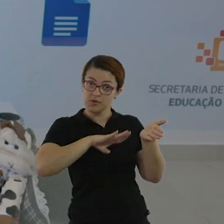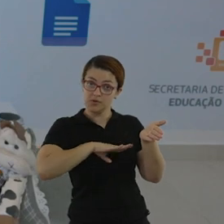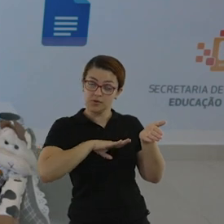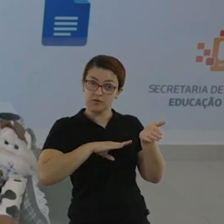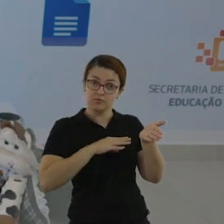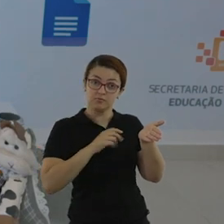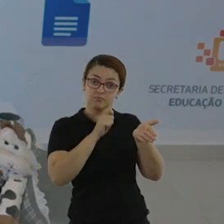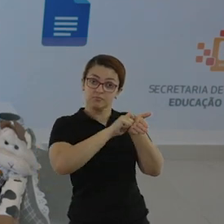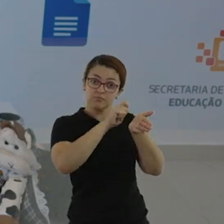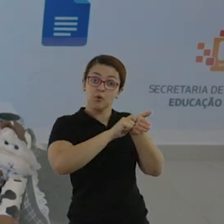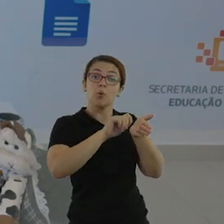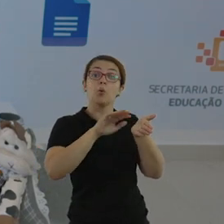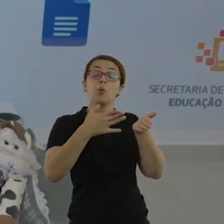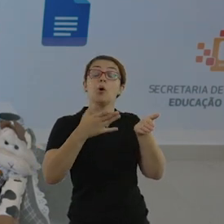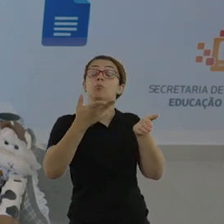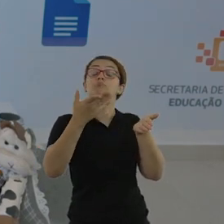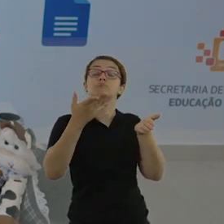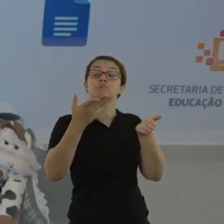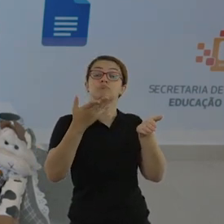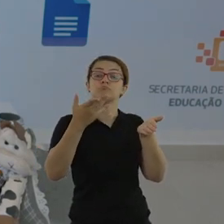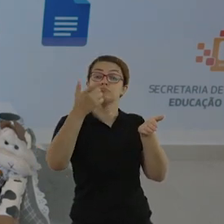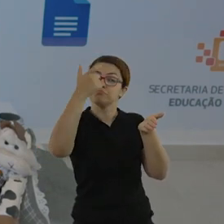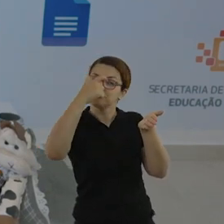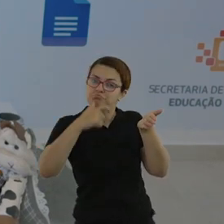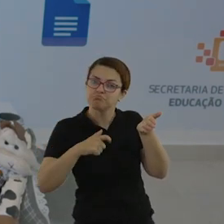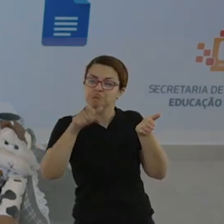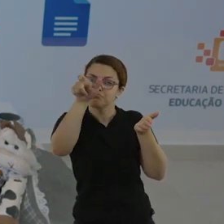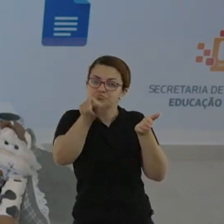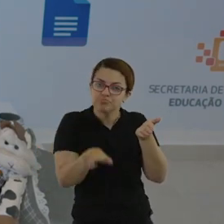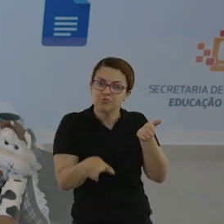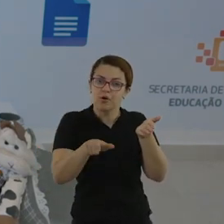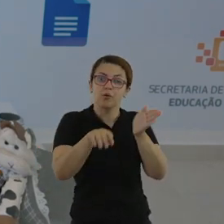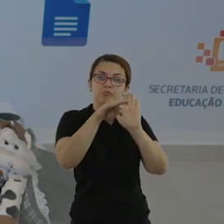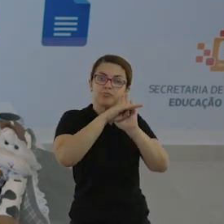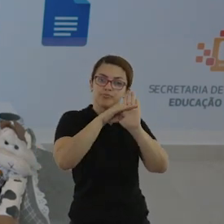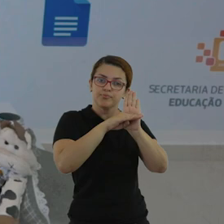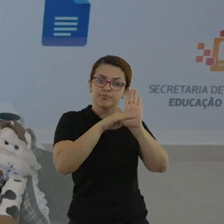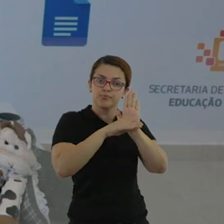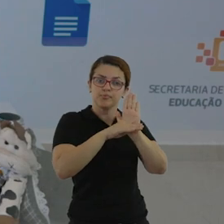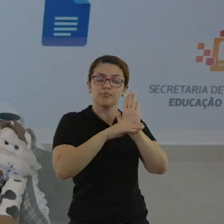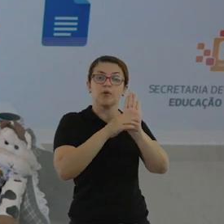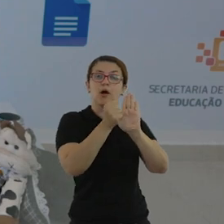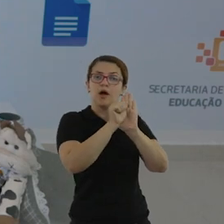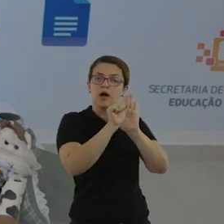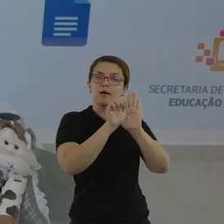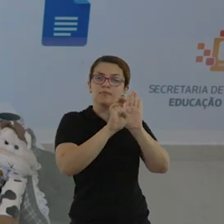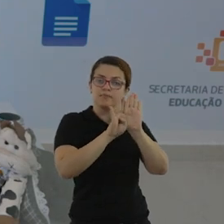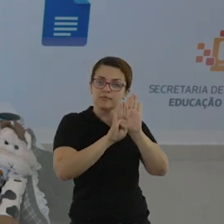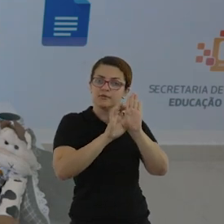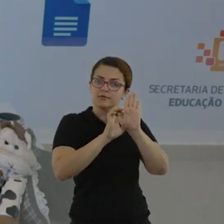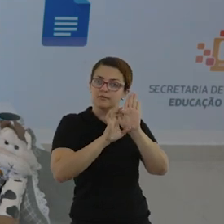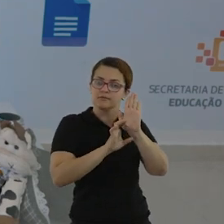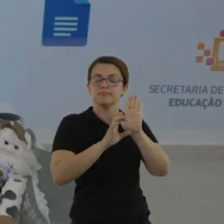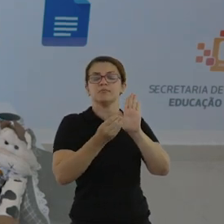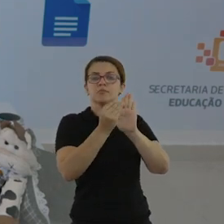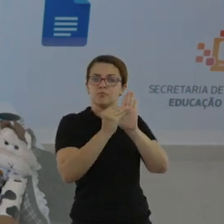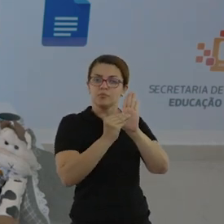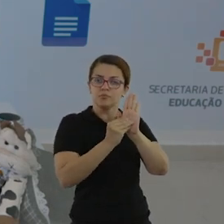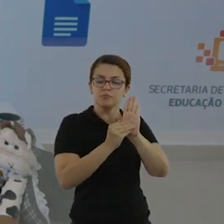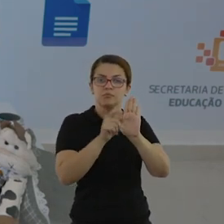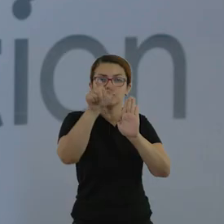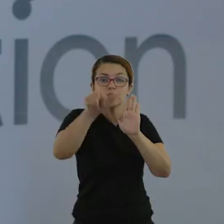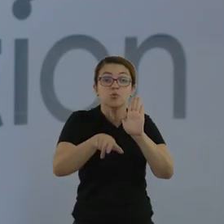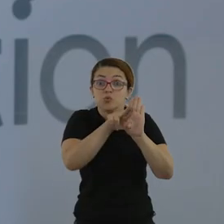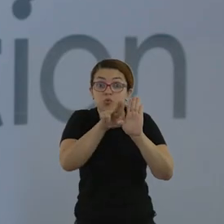caderno de língua portuguesa e vamos escrever o nome dos personagens. Escreva em ordem alfabética.